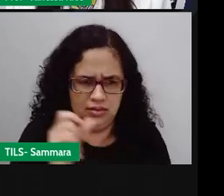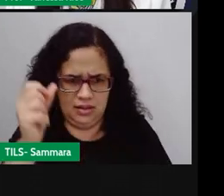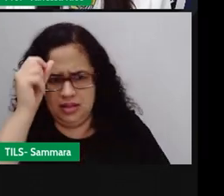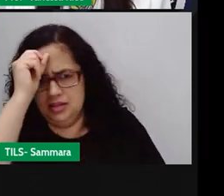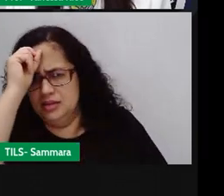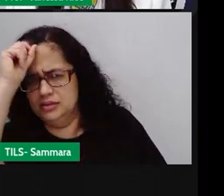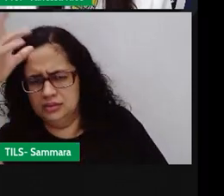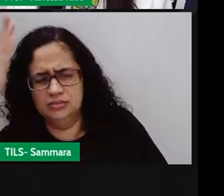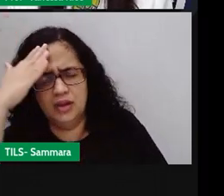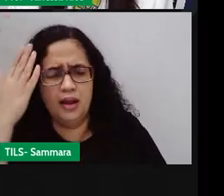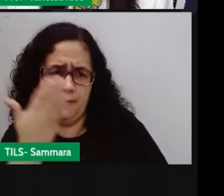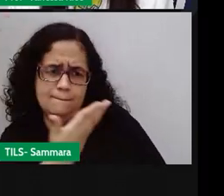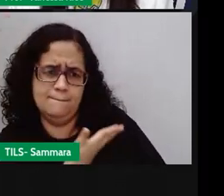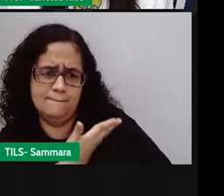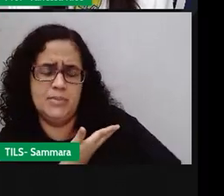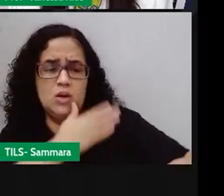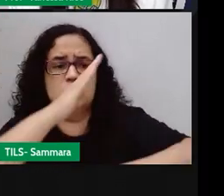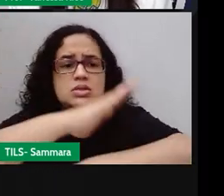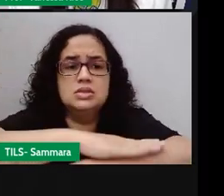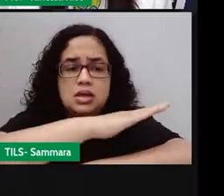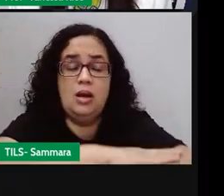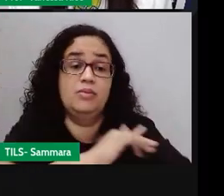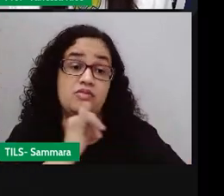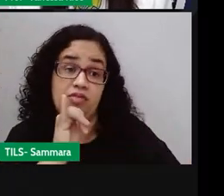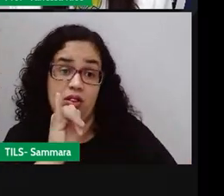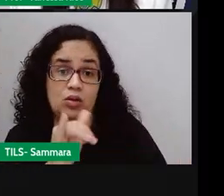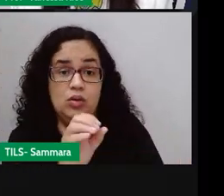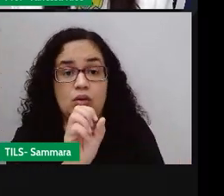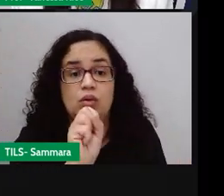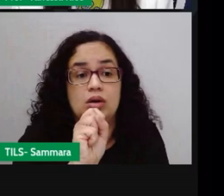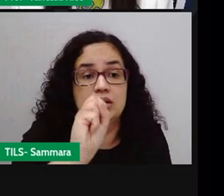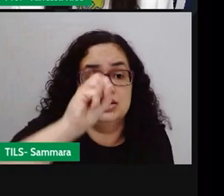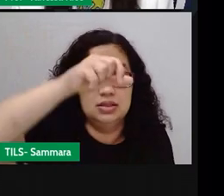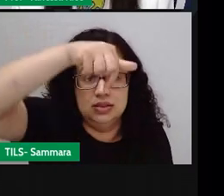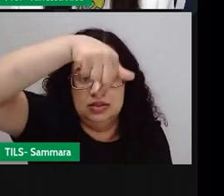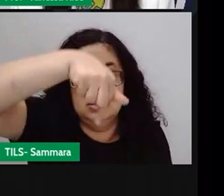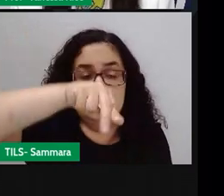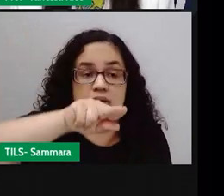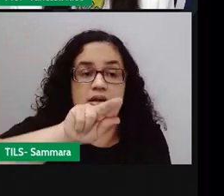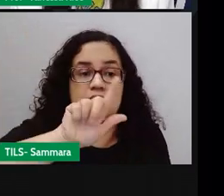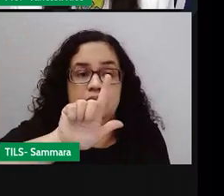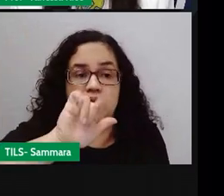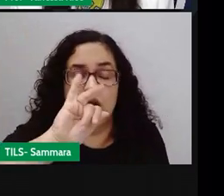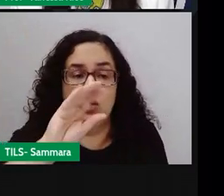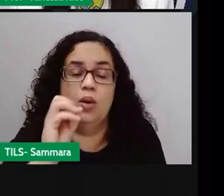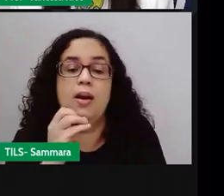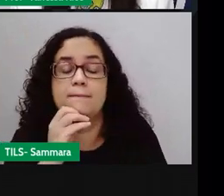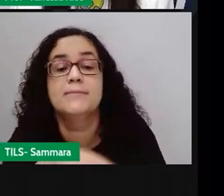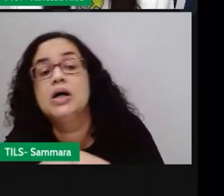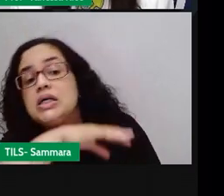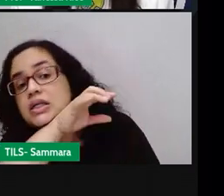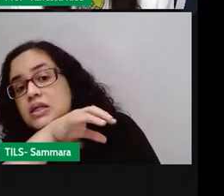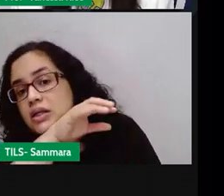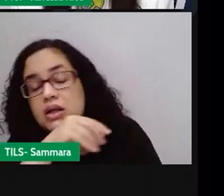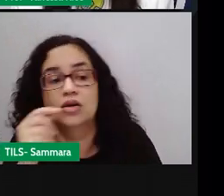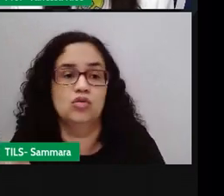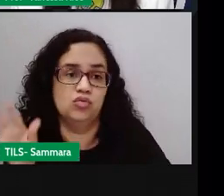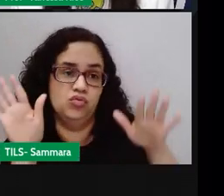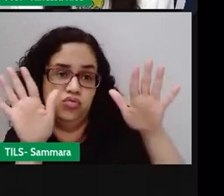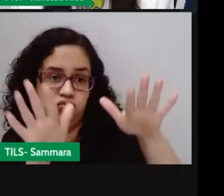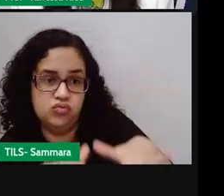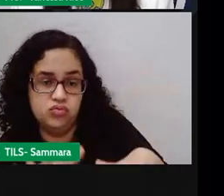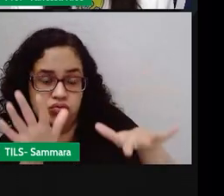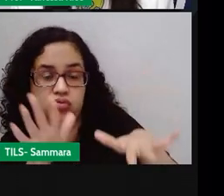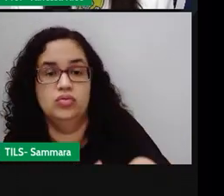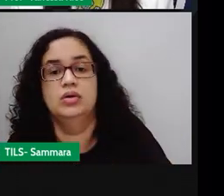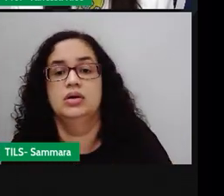ideia da cabeça, amigo sapo, dizia o esquilo, descendo da árvore. Bichos como nós, que não voam, não têm